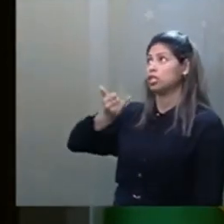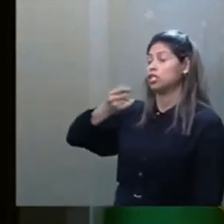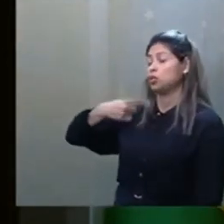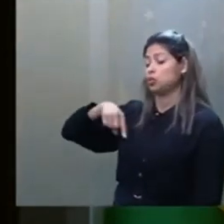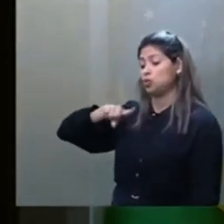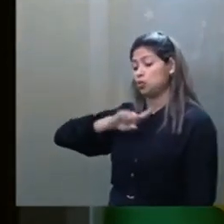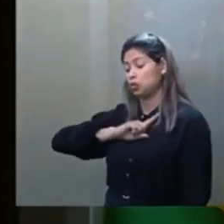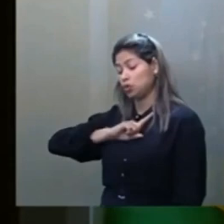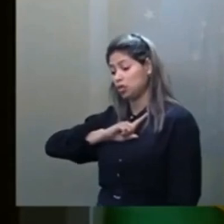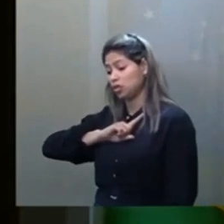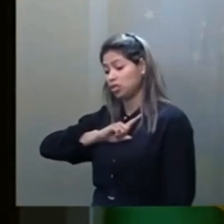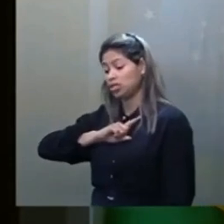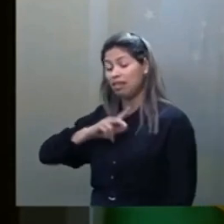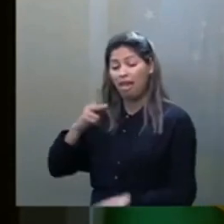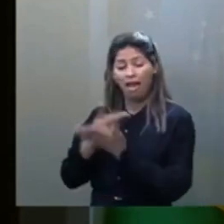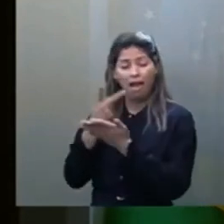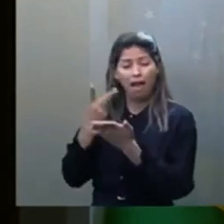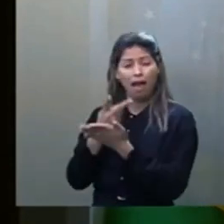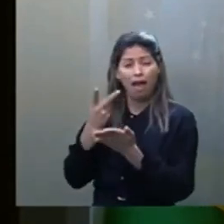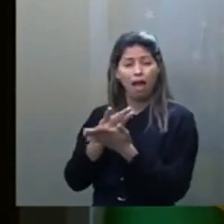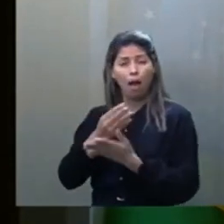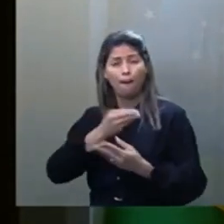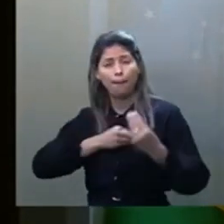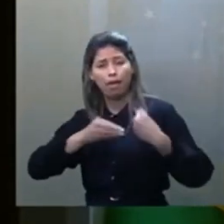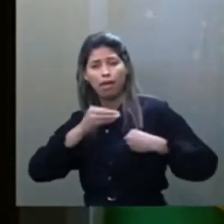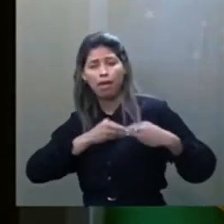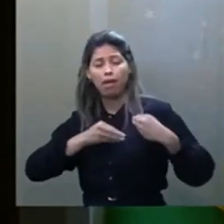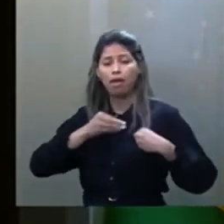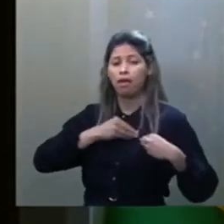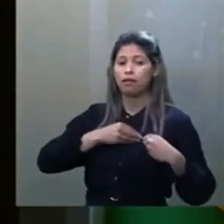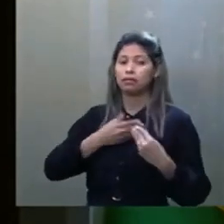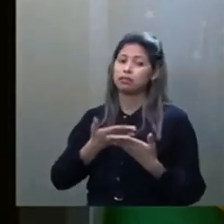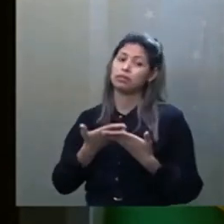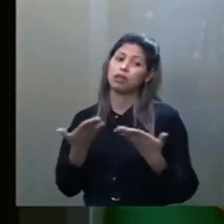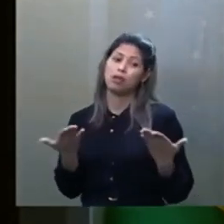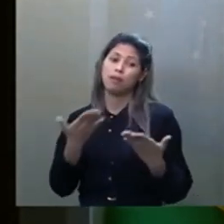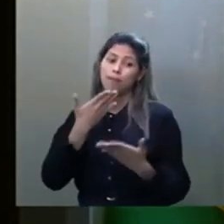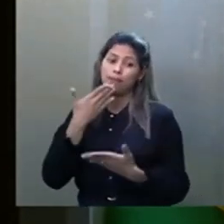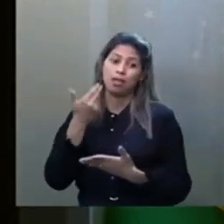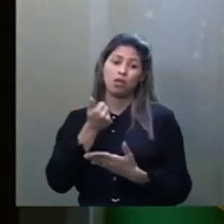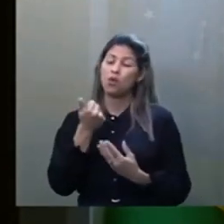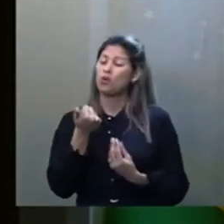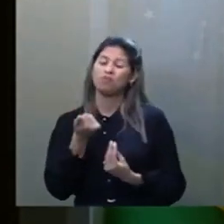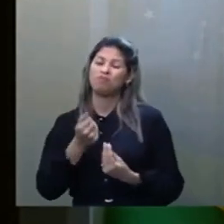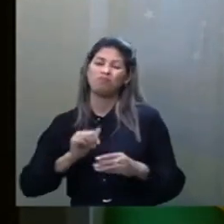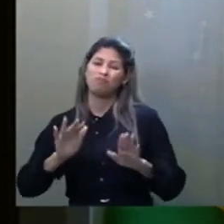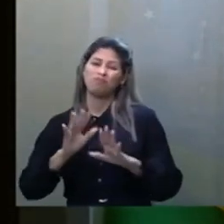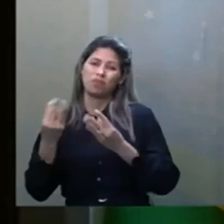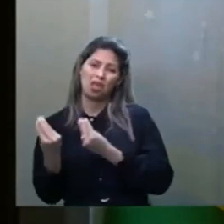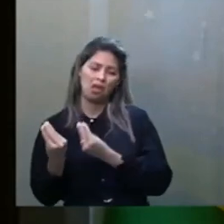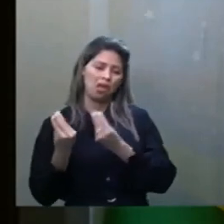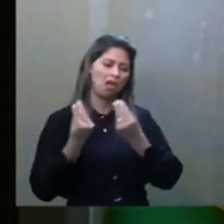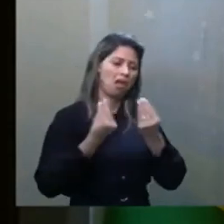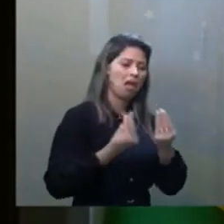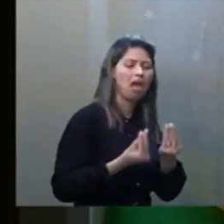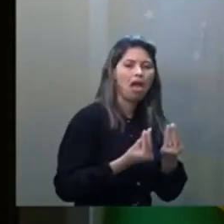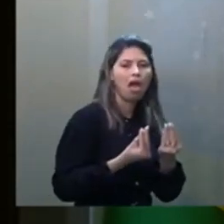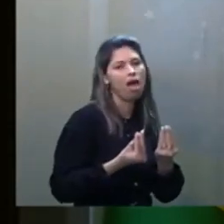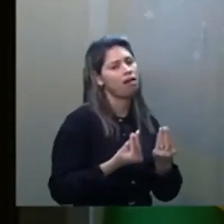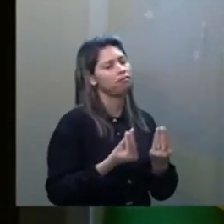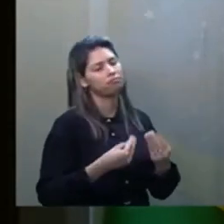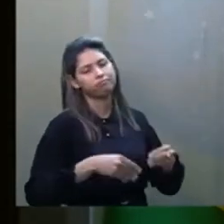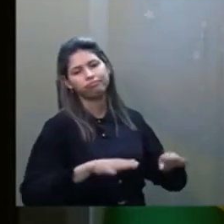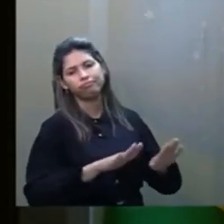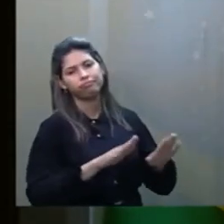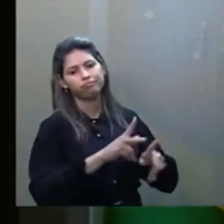apronta. Então é melhor não oferecer isso para o nosso povo. Vamos, porque são falácias, eu